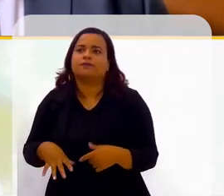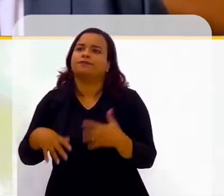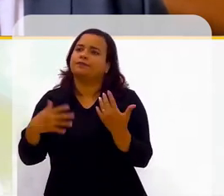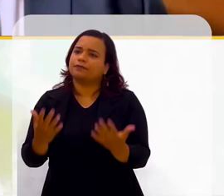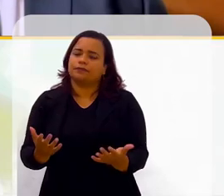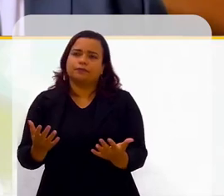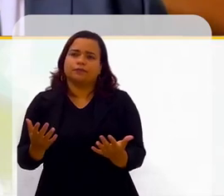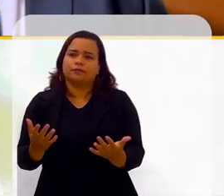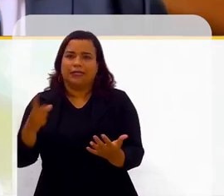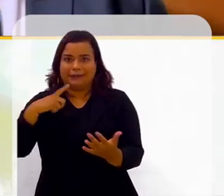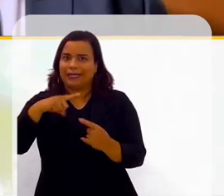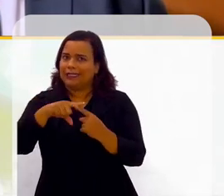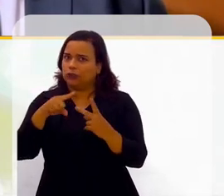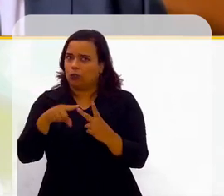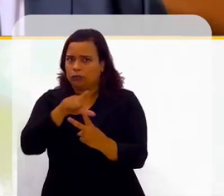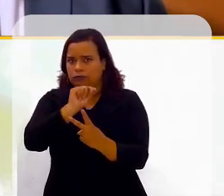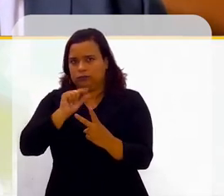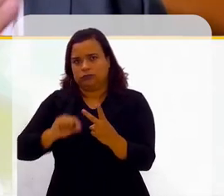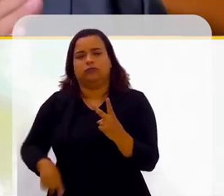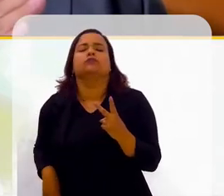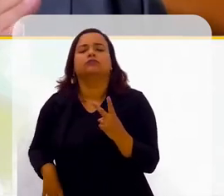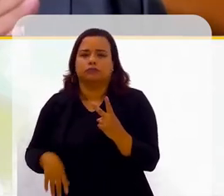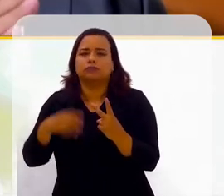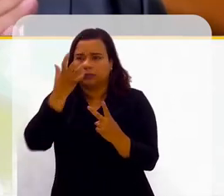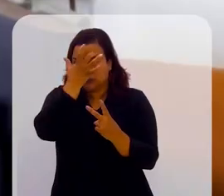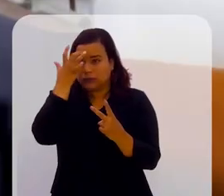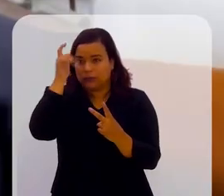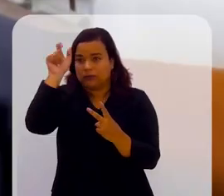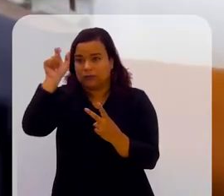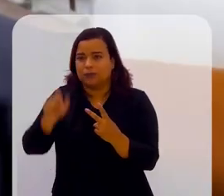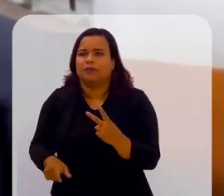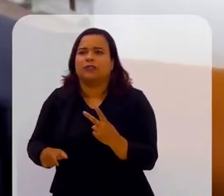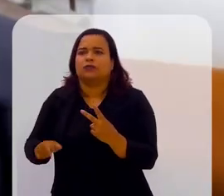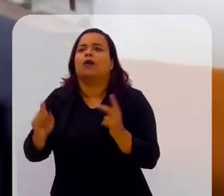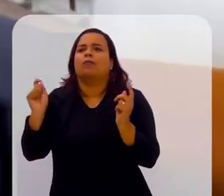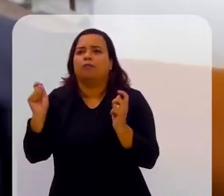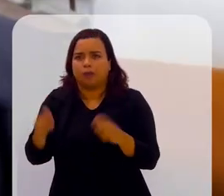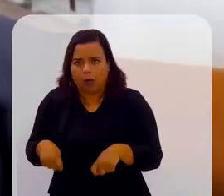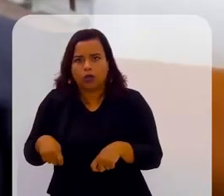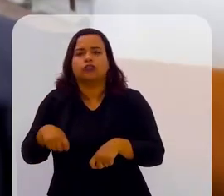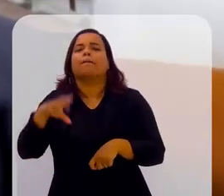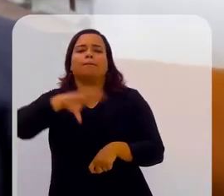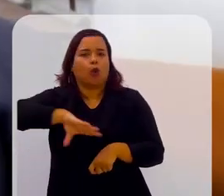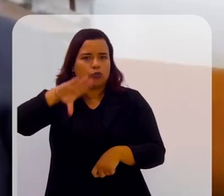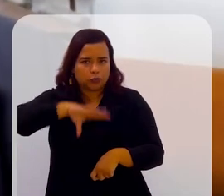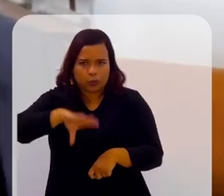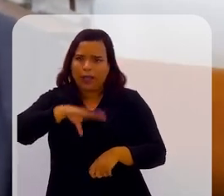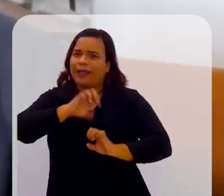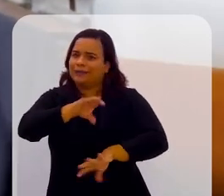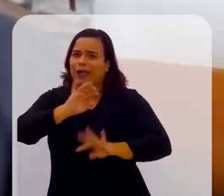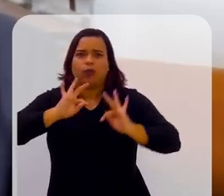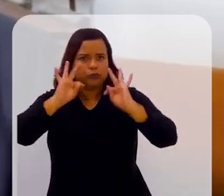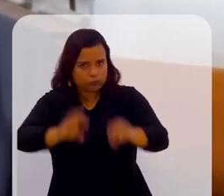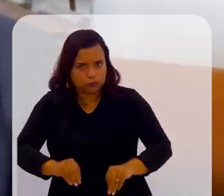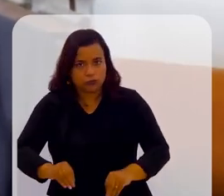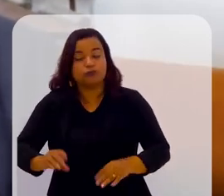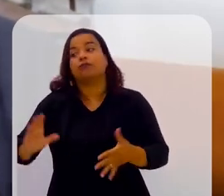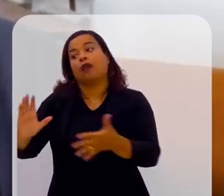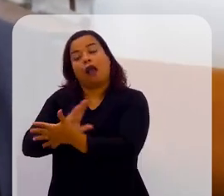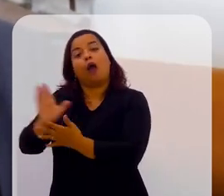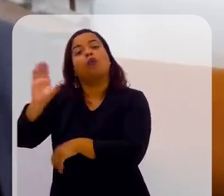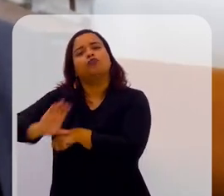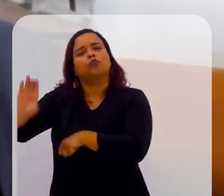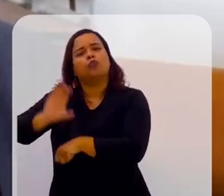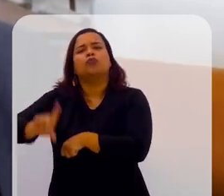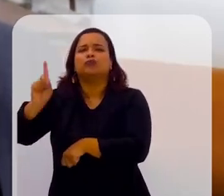Nós temos duas opções. Nós temos alguns cursos que a pessoa pode fazer integralmente em português e tem outros cursos que a gente tem